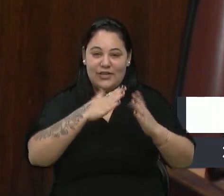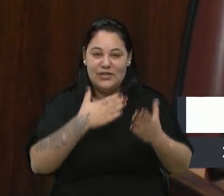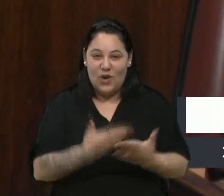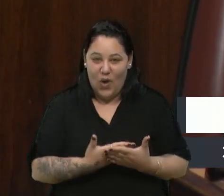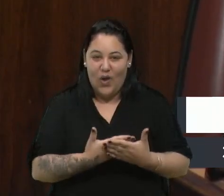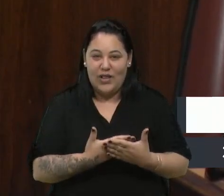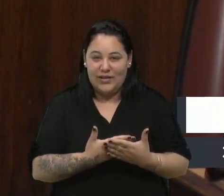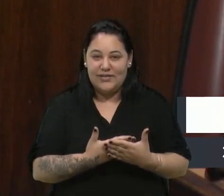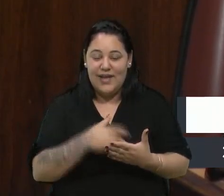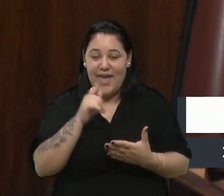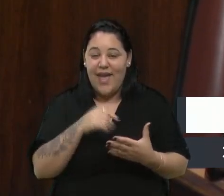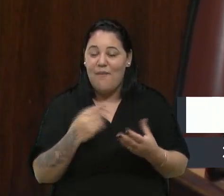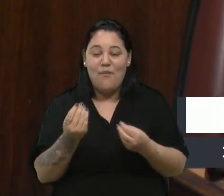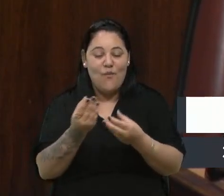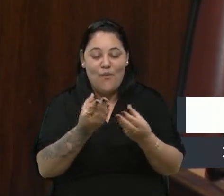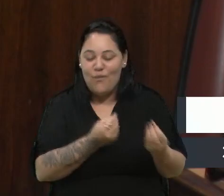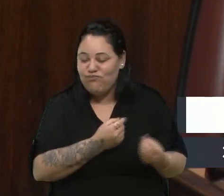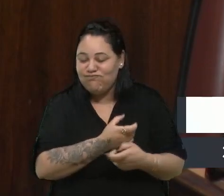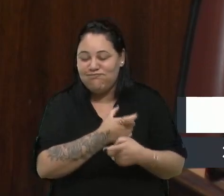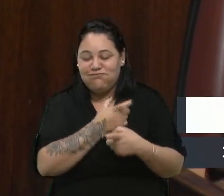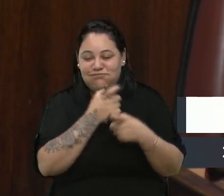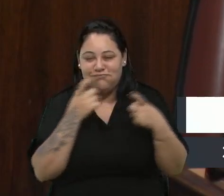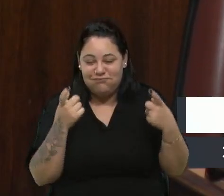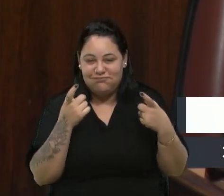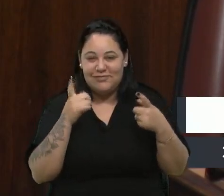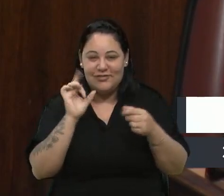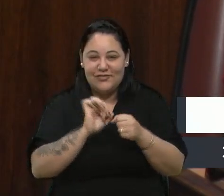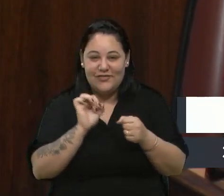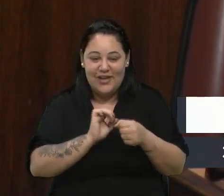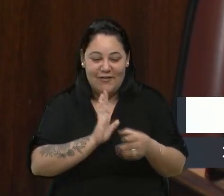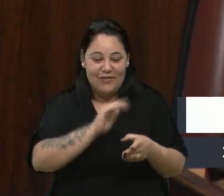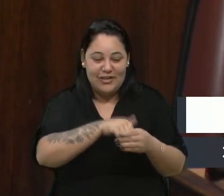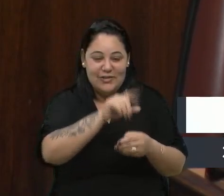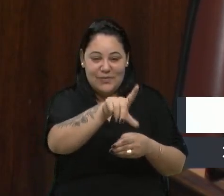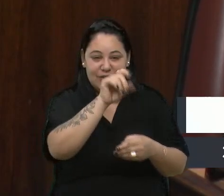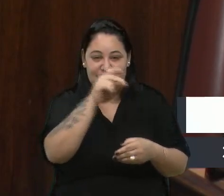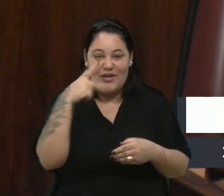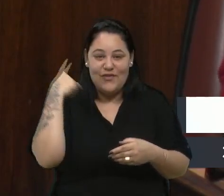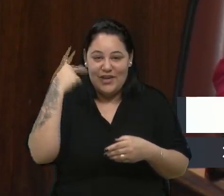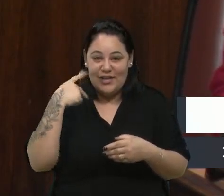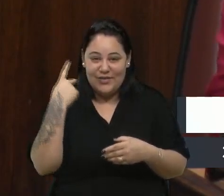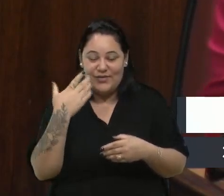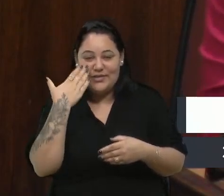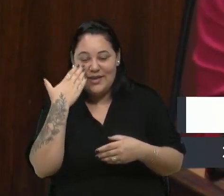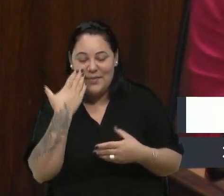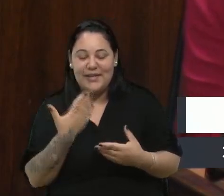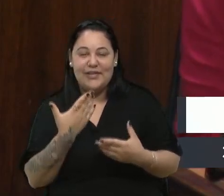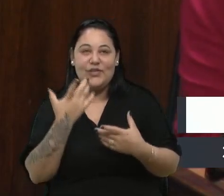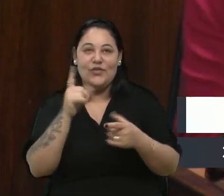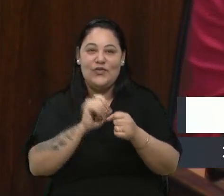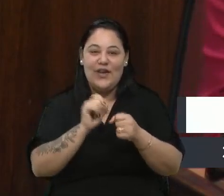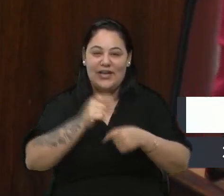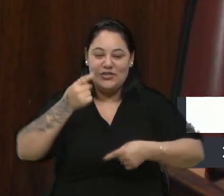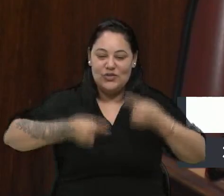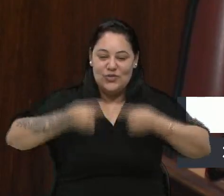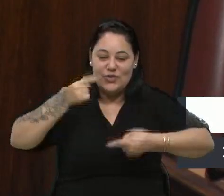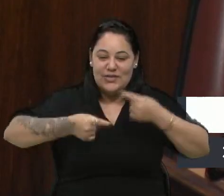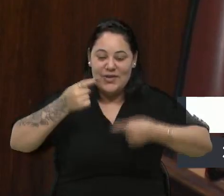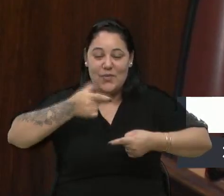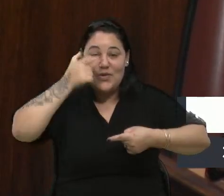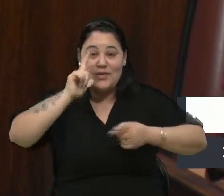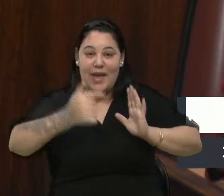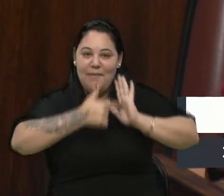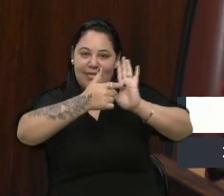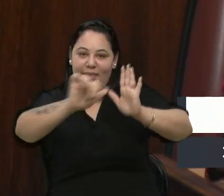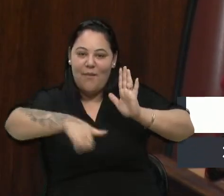é muito grande. onde você faz votação para escolher o vereador, a vereadora, você faz debate para apresentar o